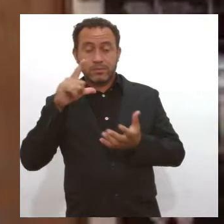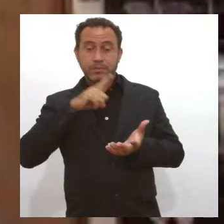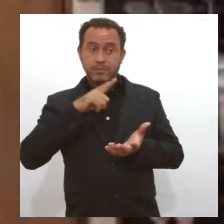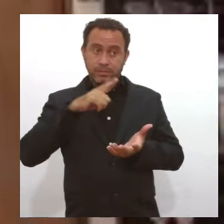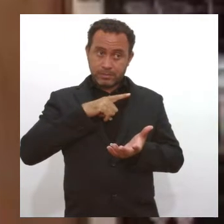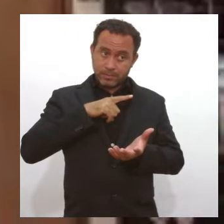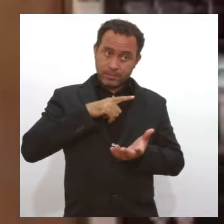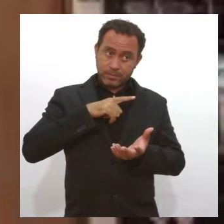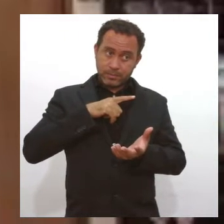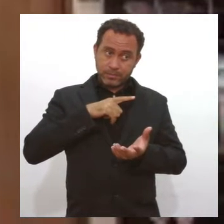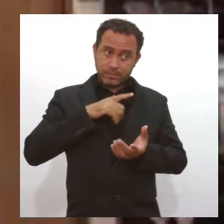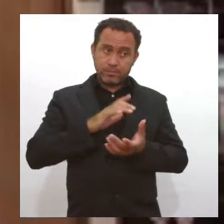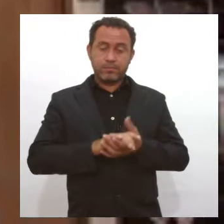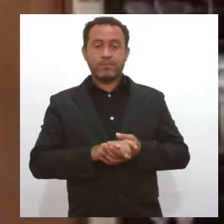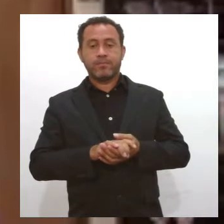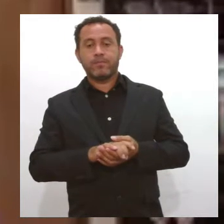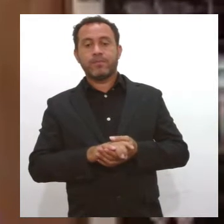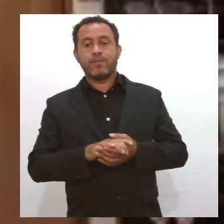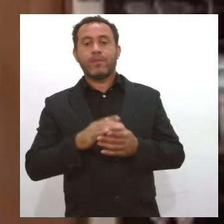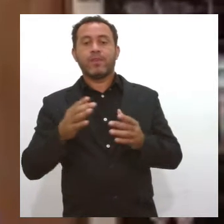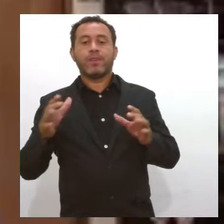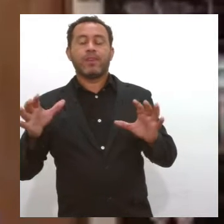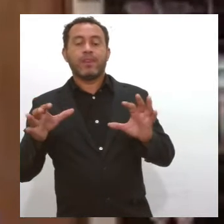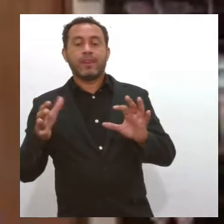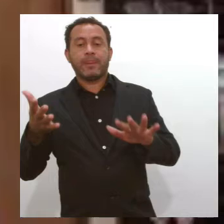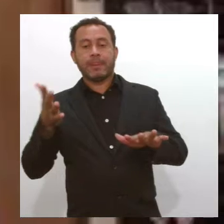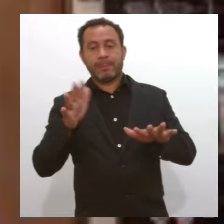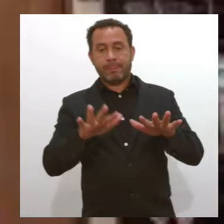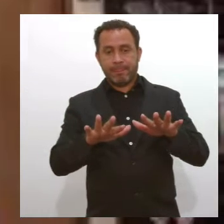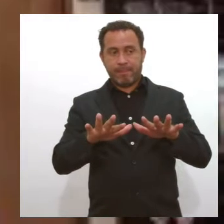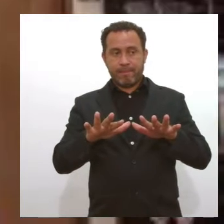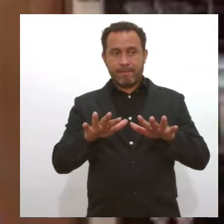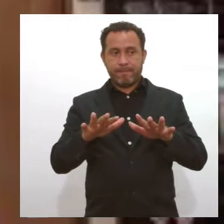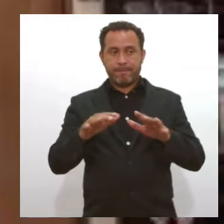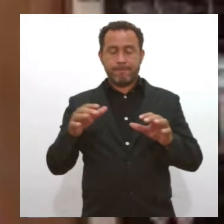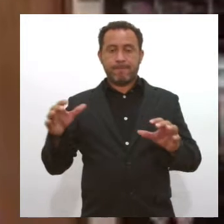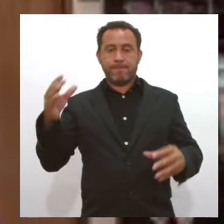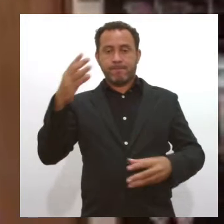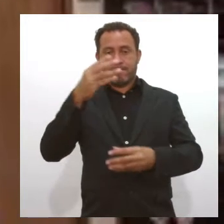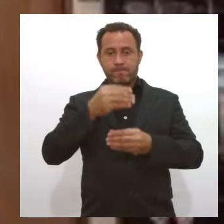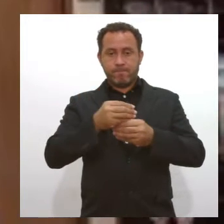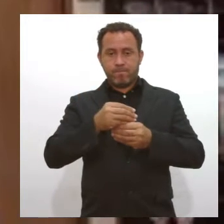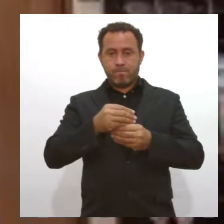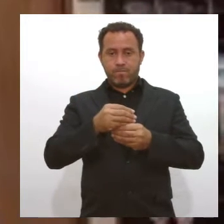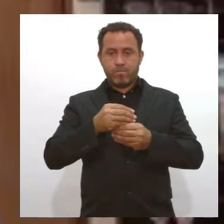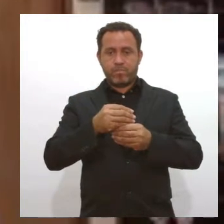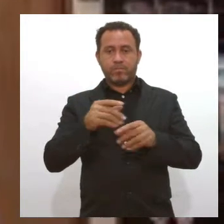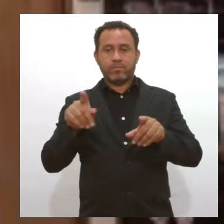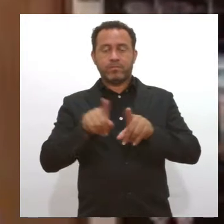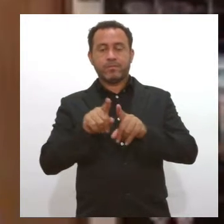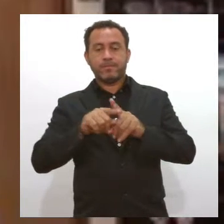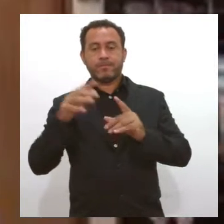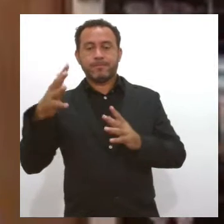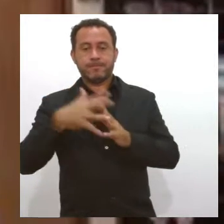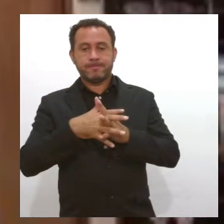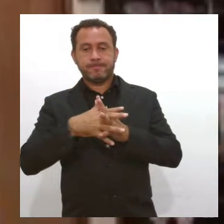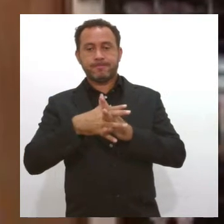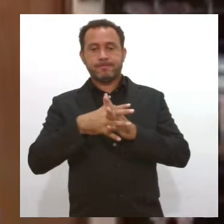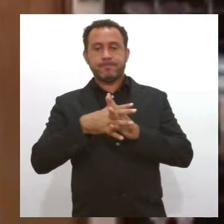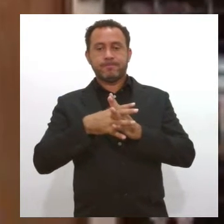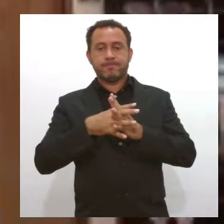atendimento é feito de forma integrada e integral, né? E vamos levando também o